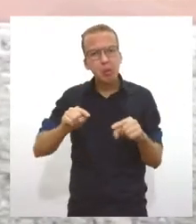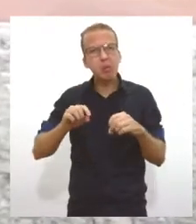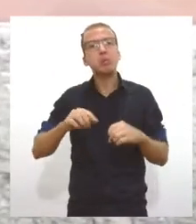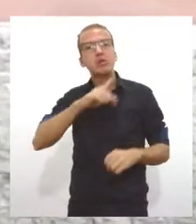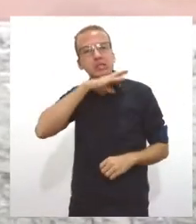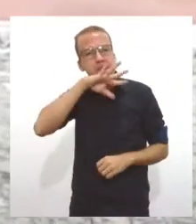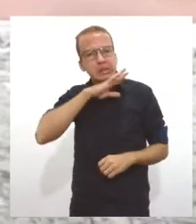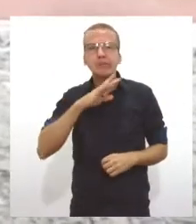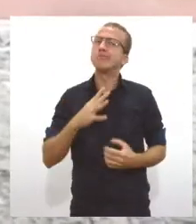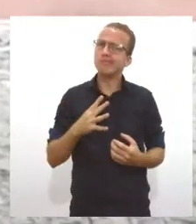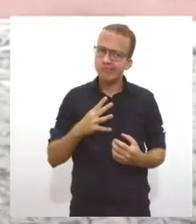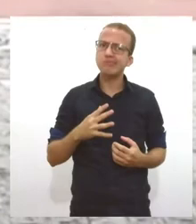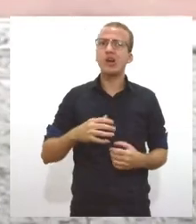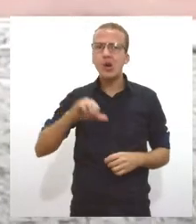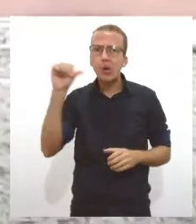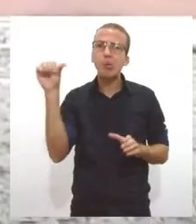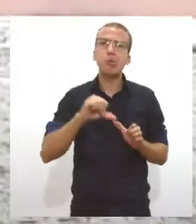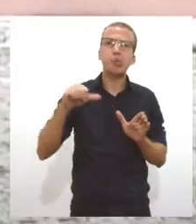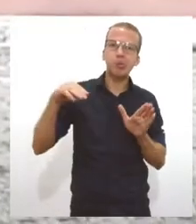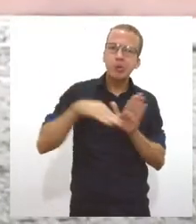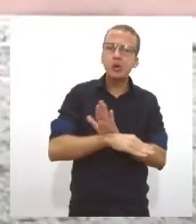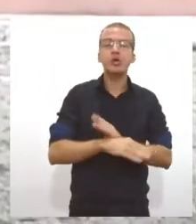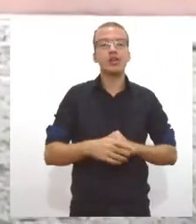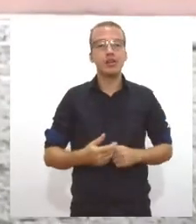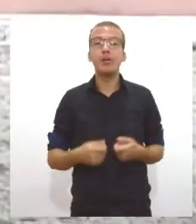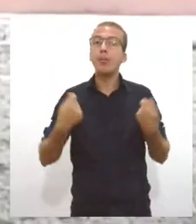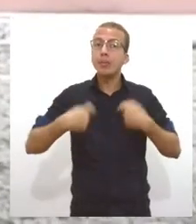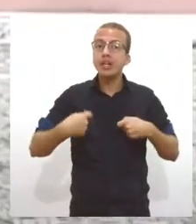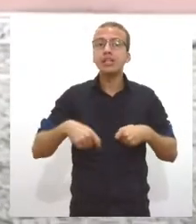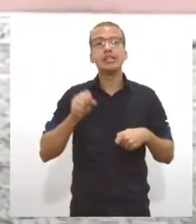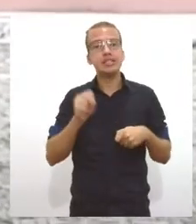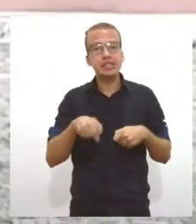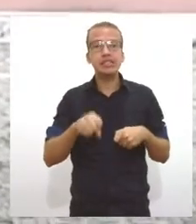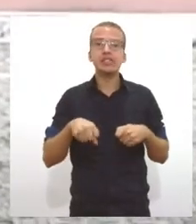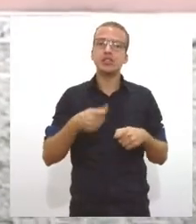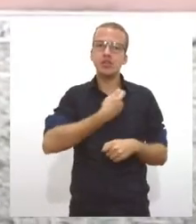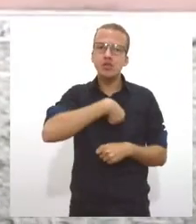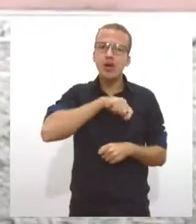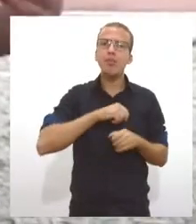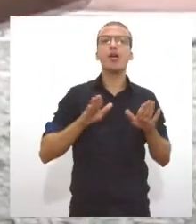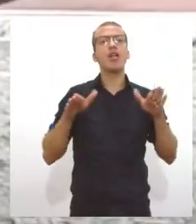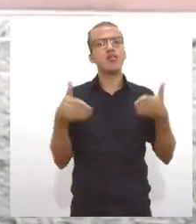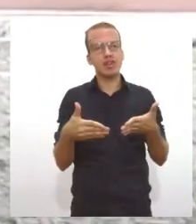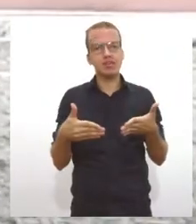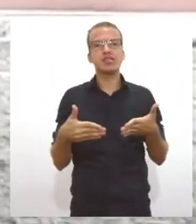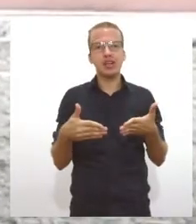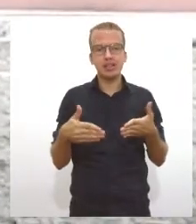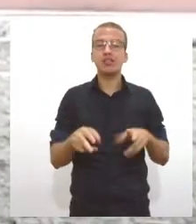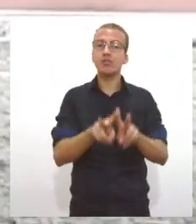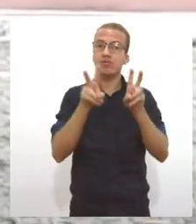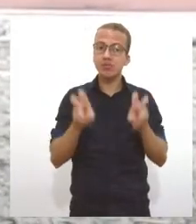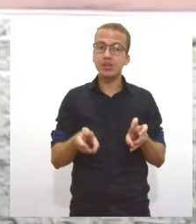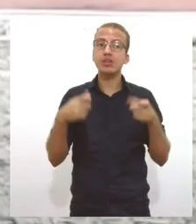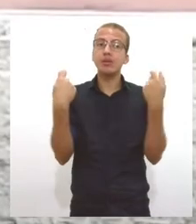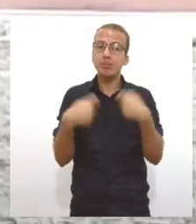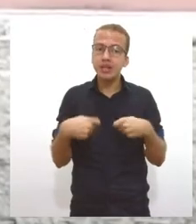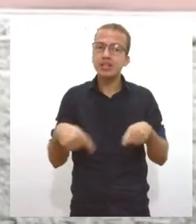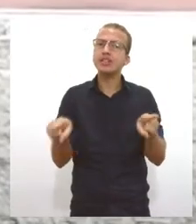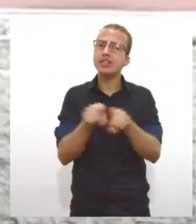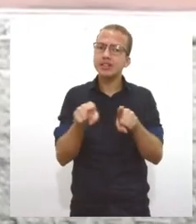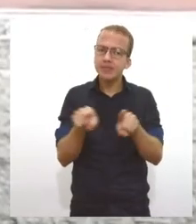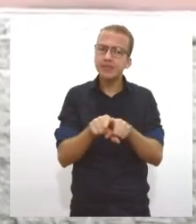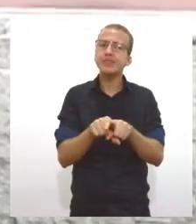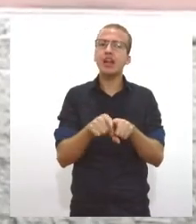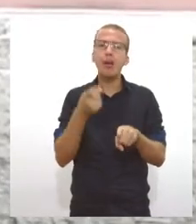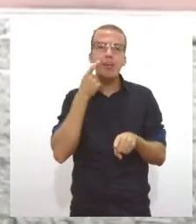Então a gente precisa de uma polícia, de uma delegacia, voltada ao assunto sensível, que abraça aquele protetor que vai denunciar, que